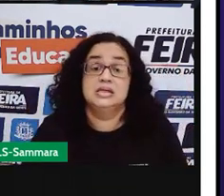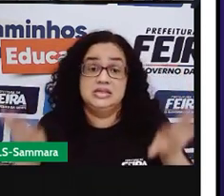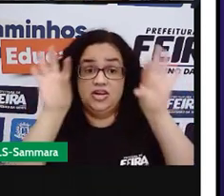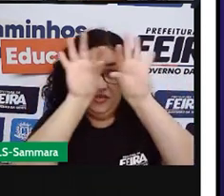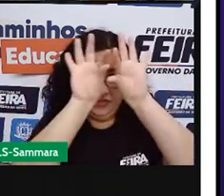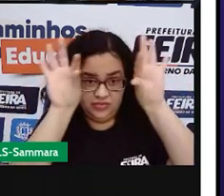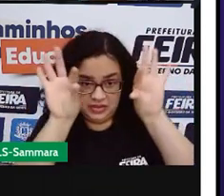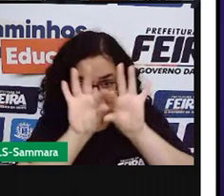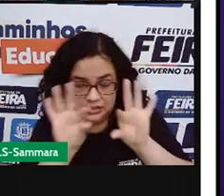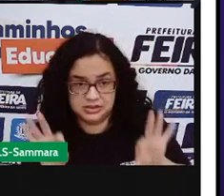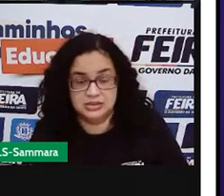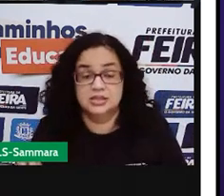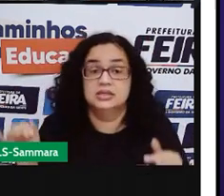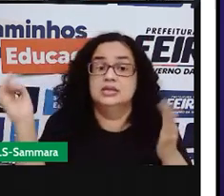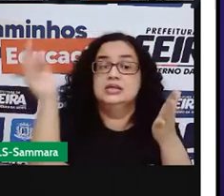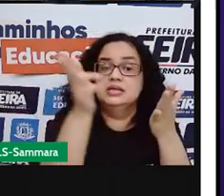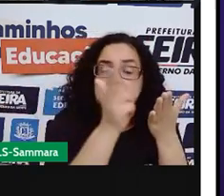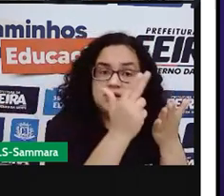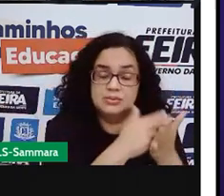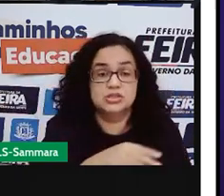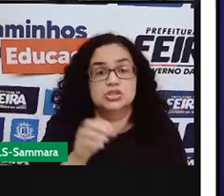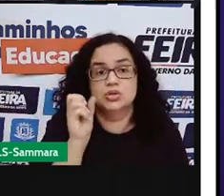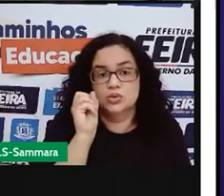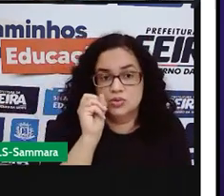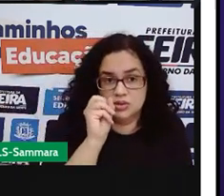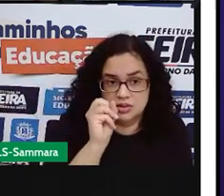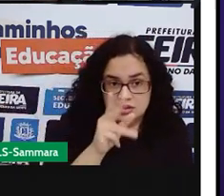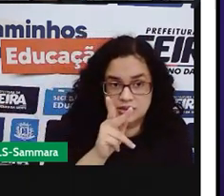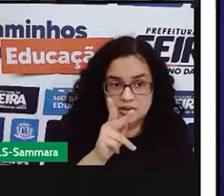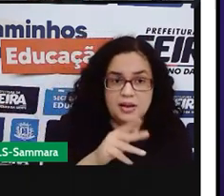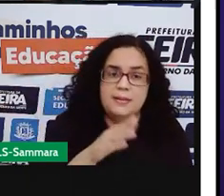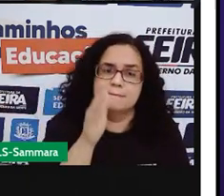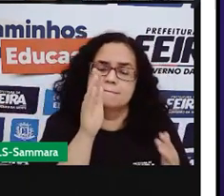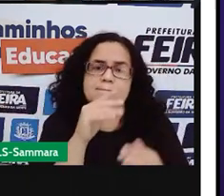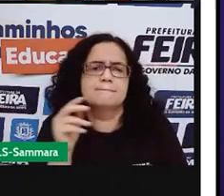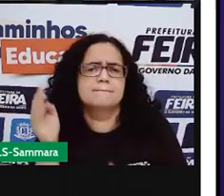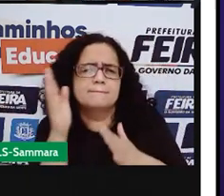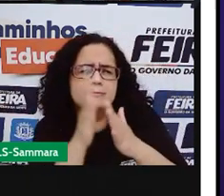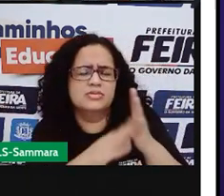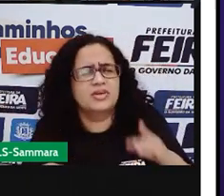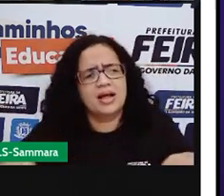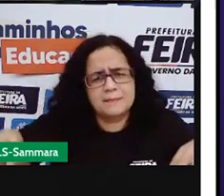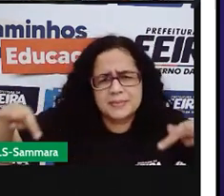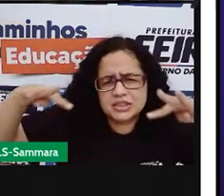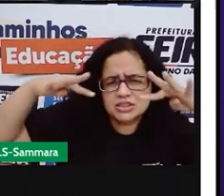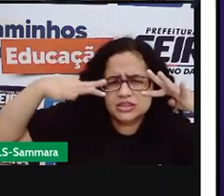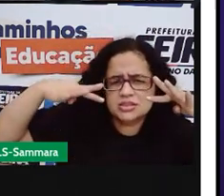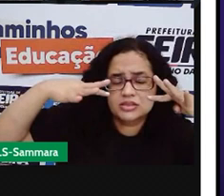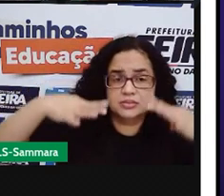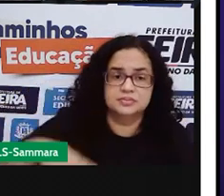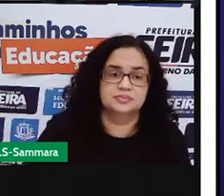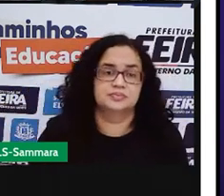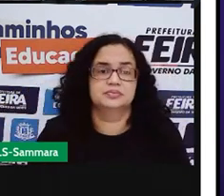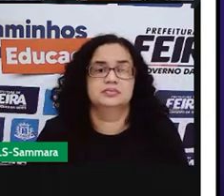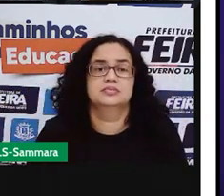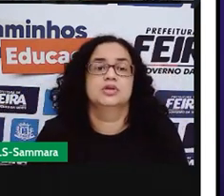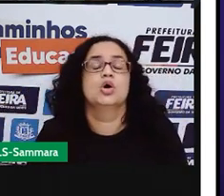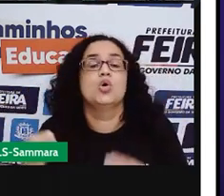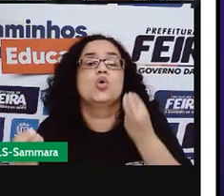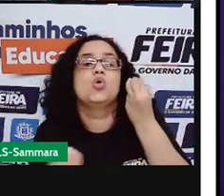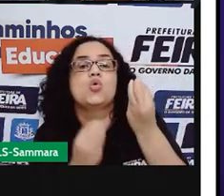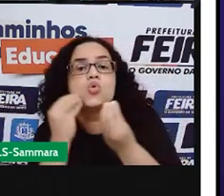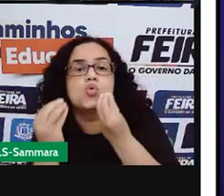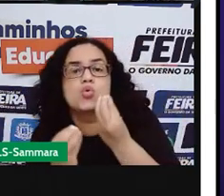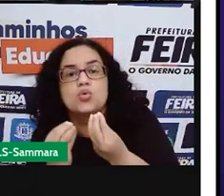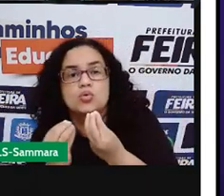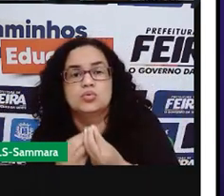frases e a imagem. Tá bom? Para você ficar bem ligadinho, bem ligadinha de como você vai